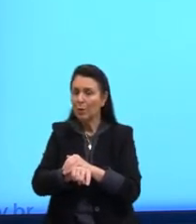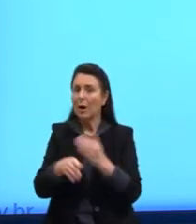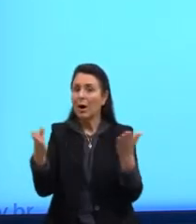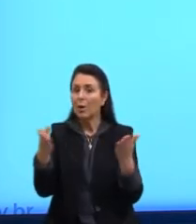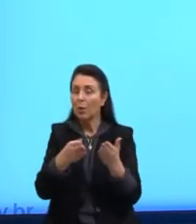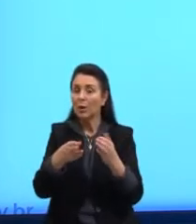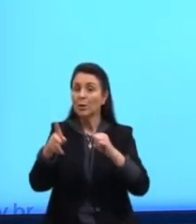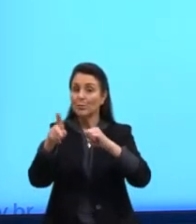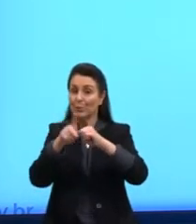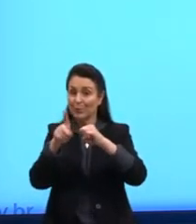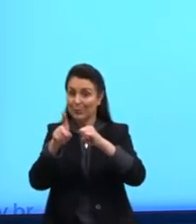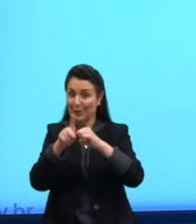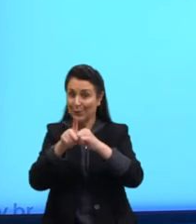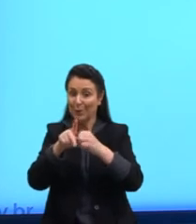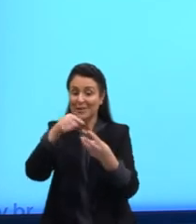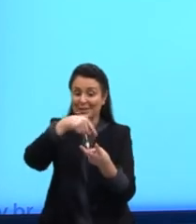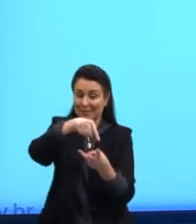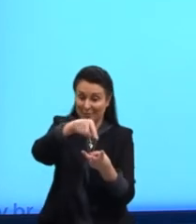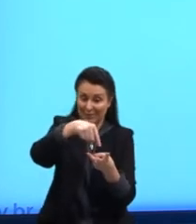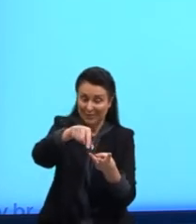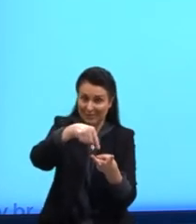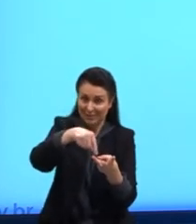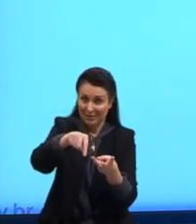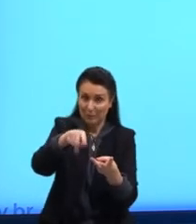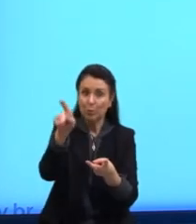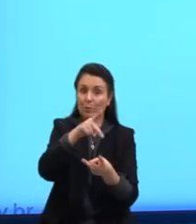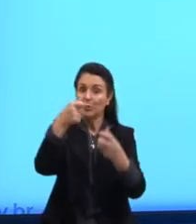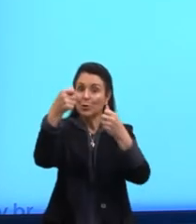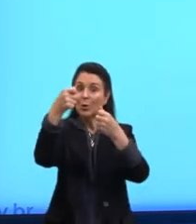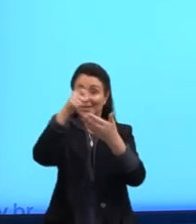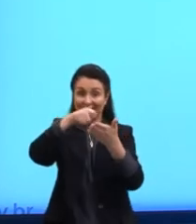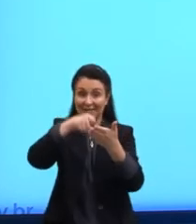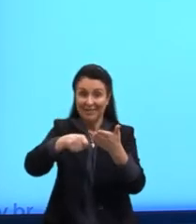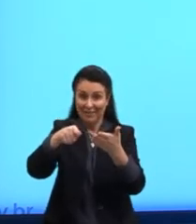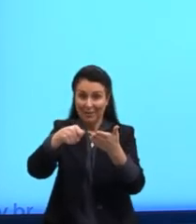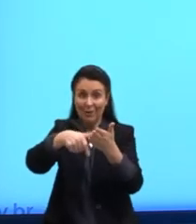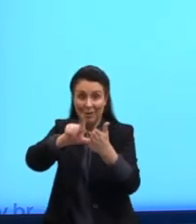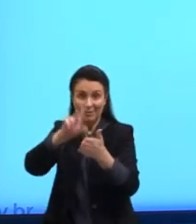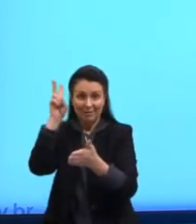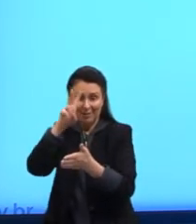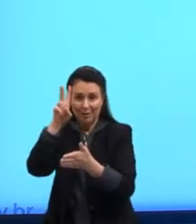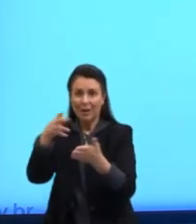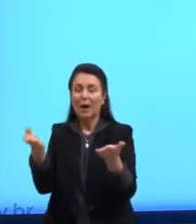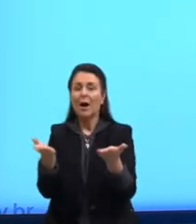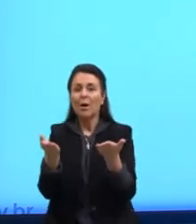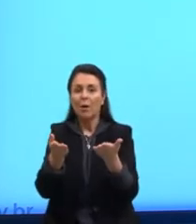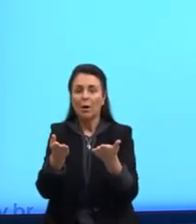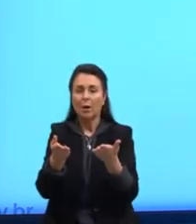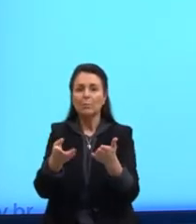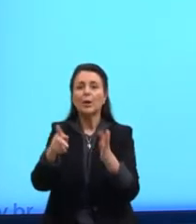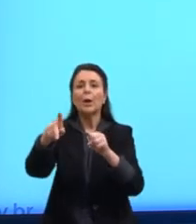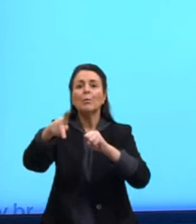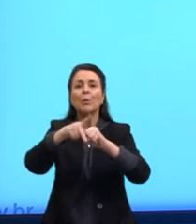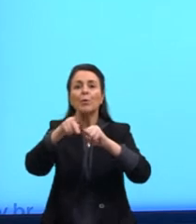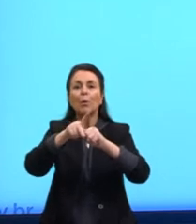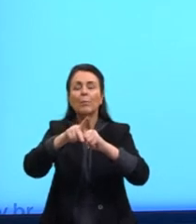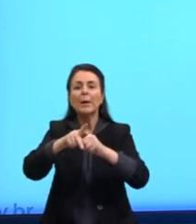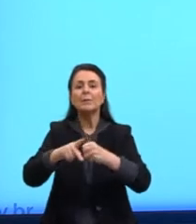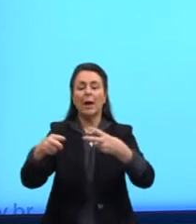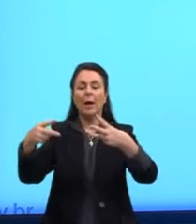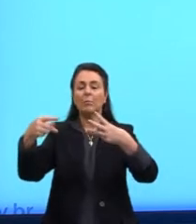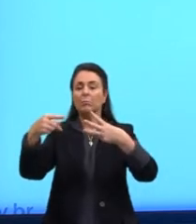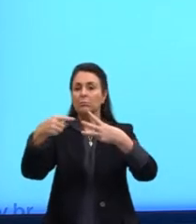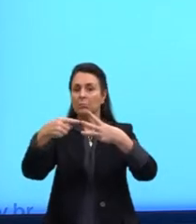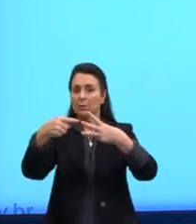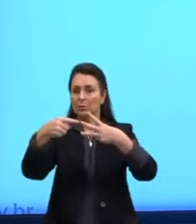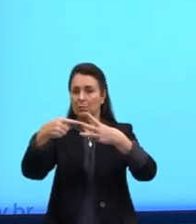demonstrativos que eu já havia falado para vocês, que eu escrevi no quadro. E vamos aos pronomes relativos aqui. Então, who, what